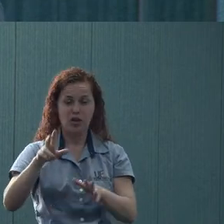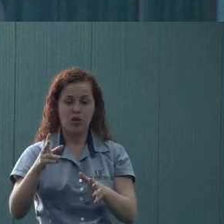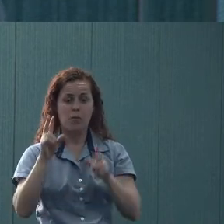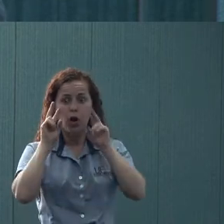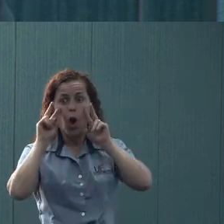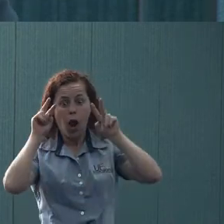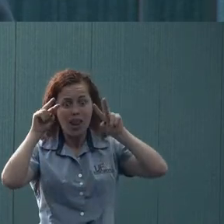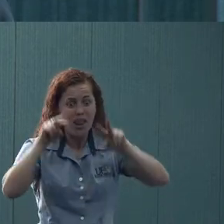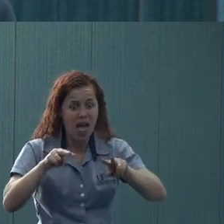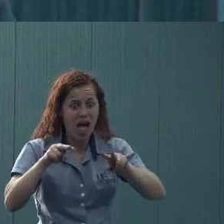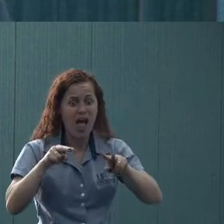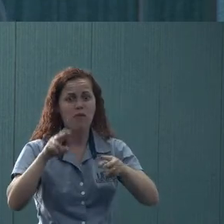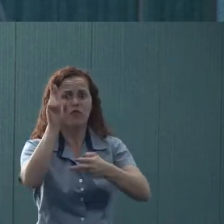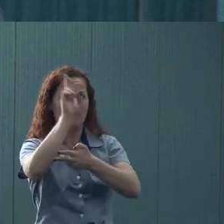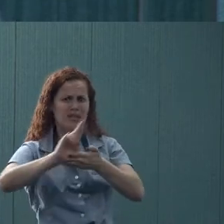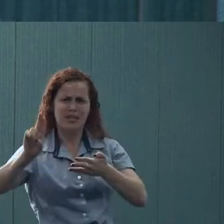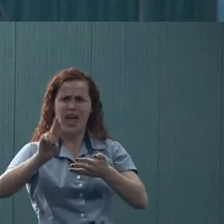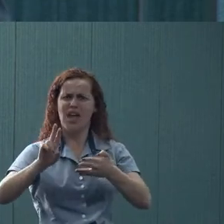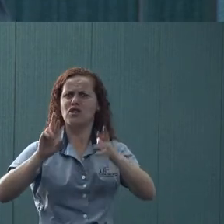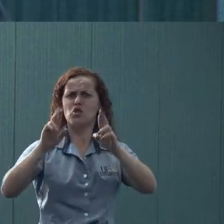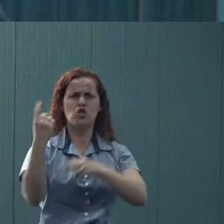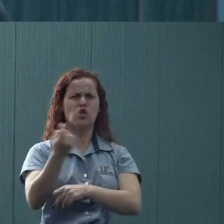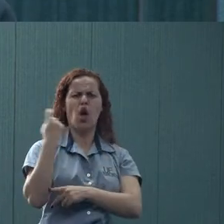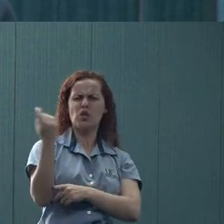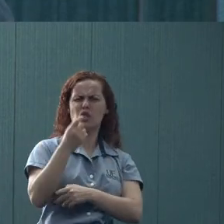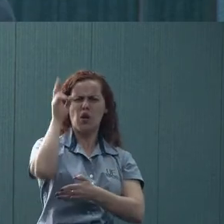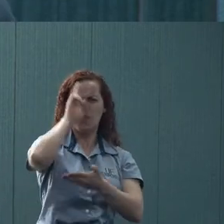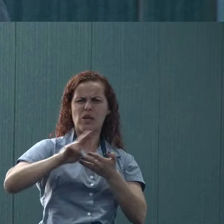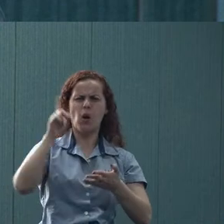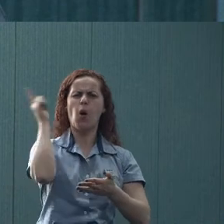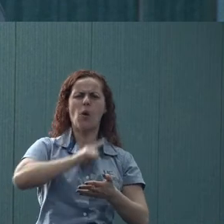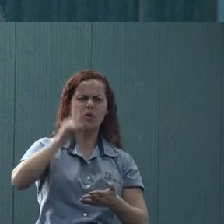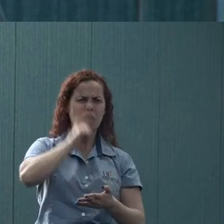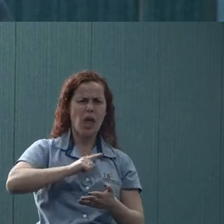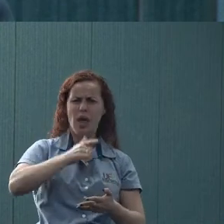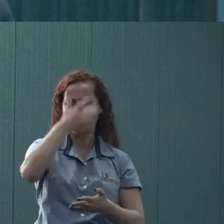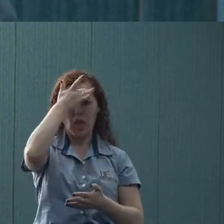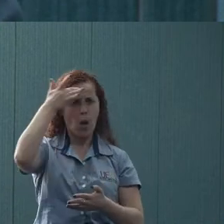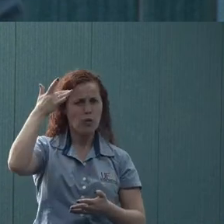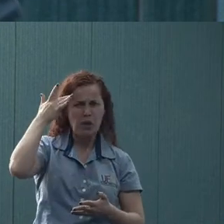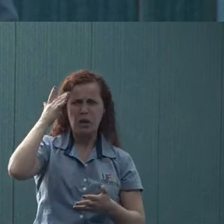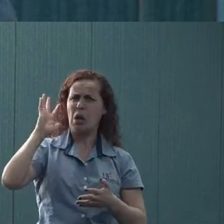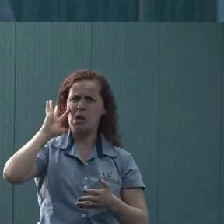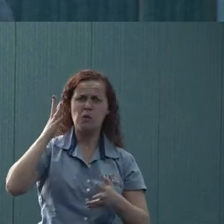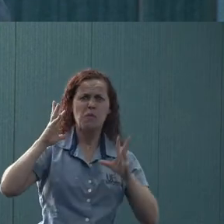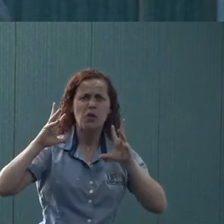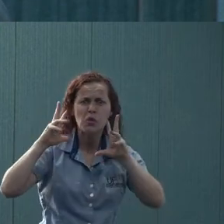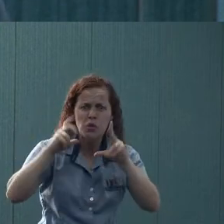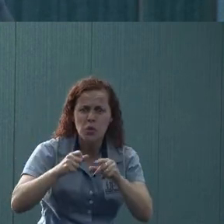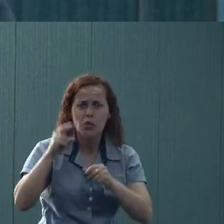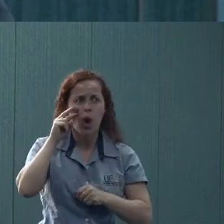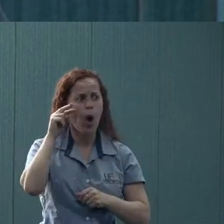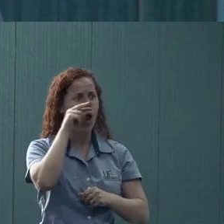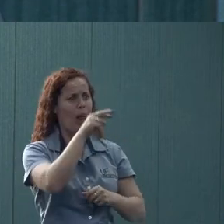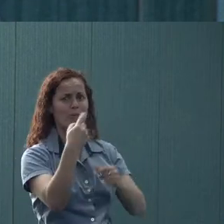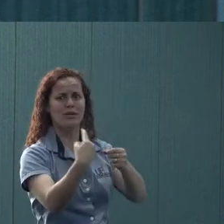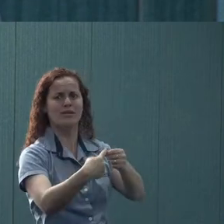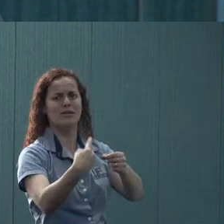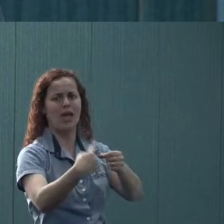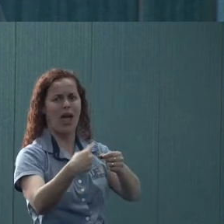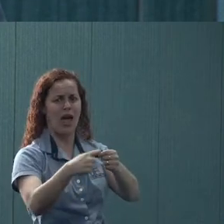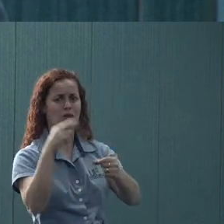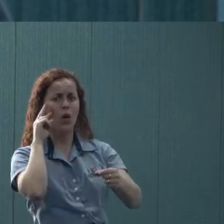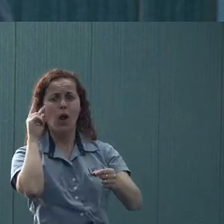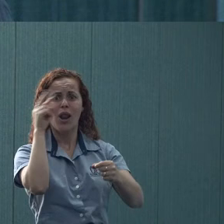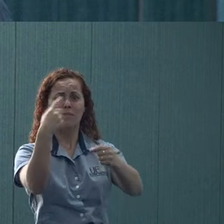só para dentro da universidade e esperar que a universidade sozinha dê conta das questões de saúde mental, sem olhar para o município. Quer dizer, o que